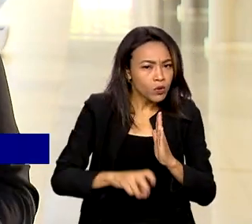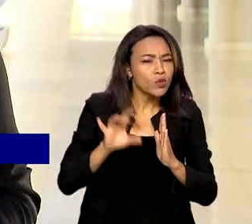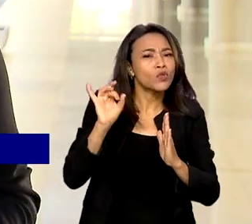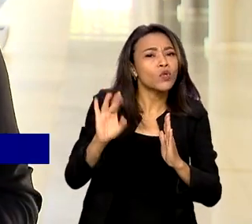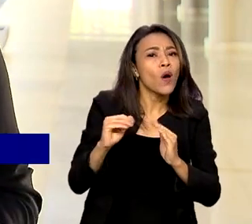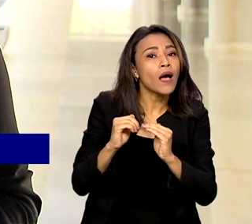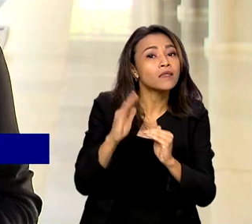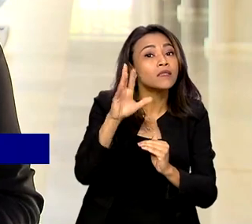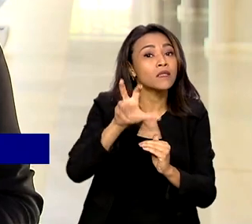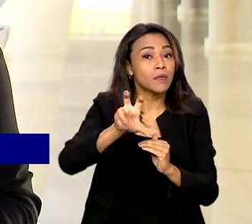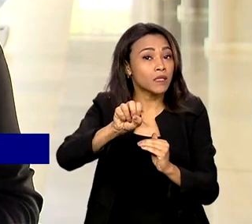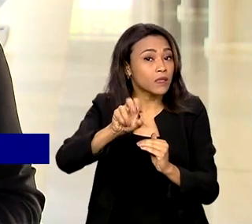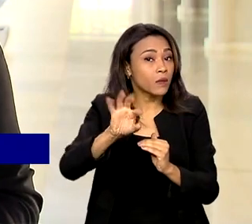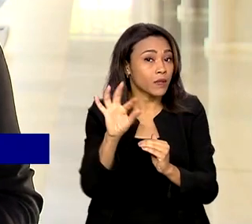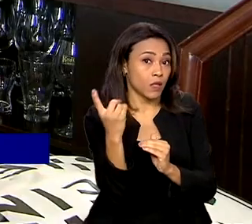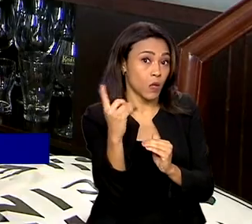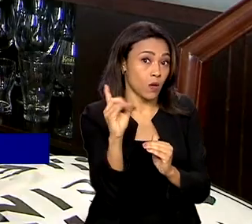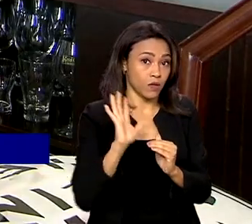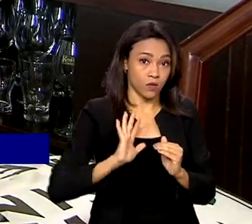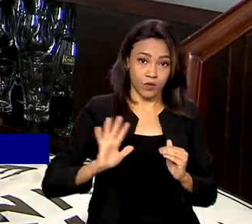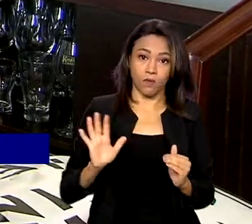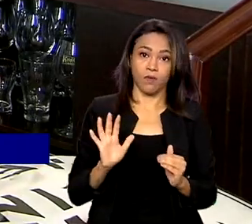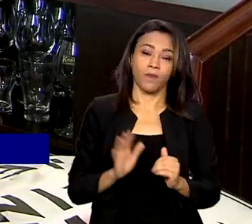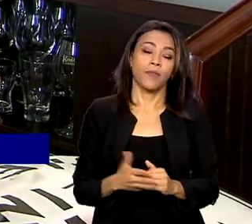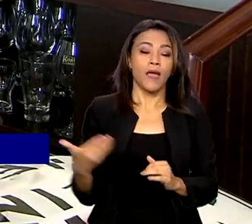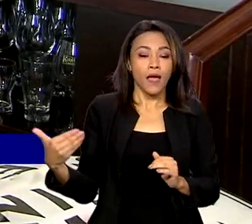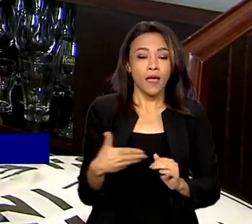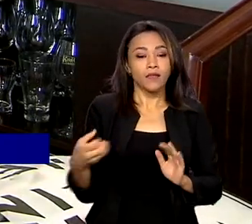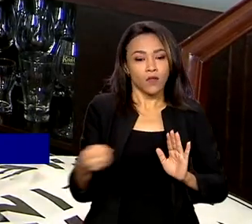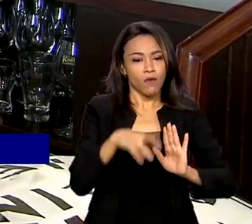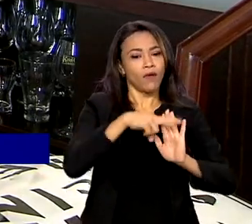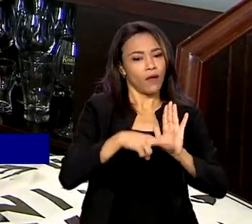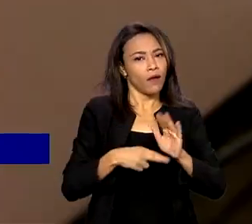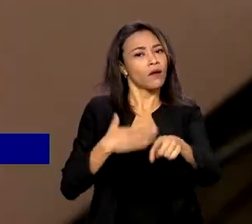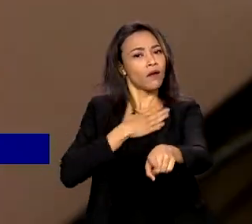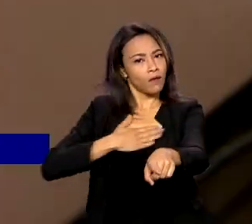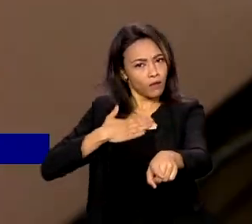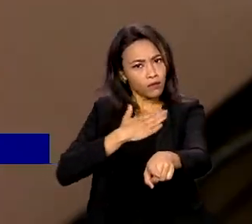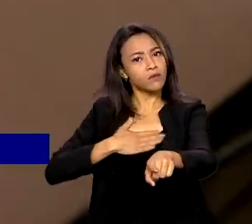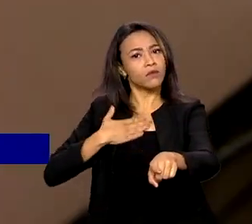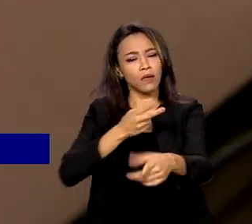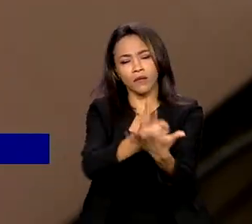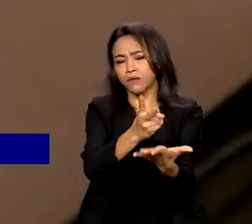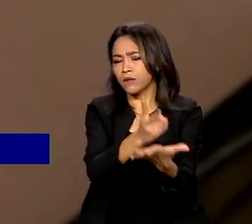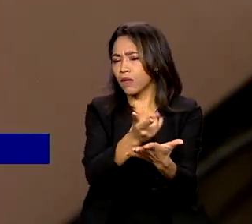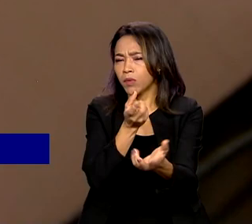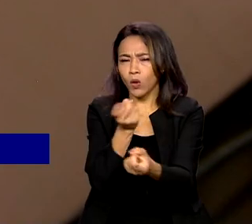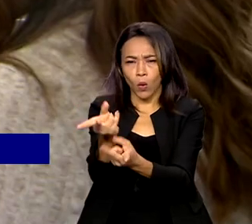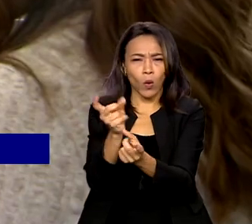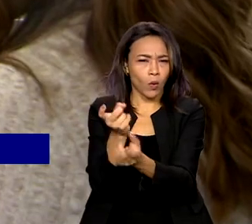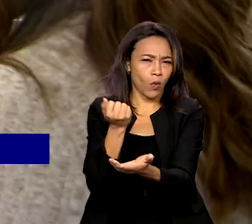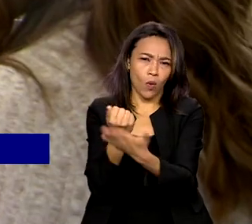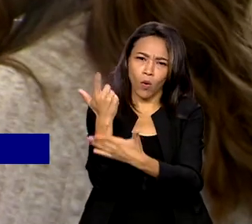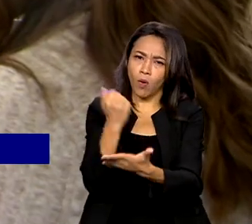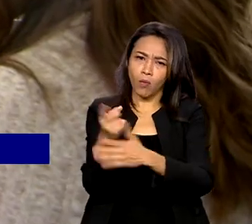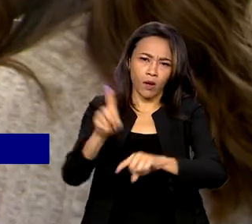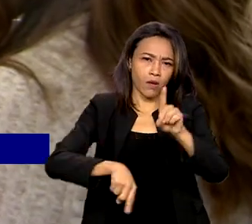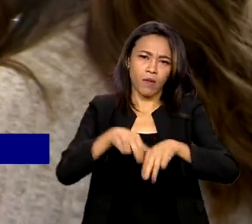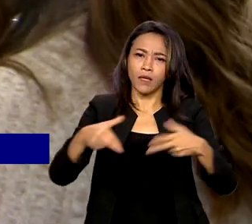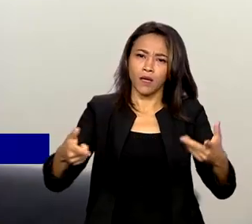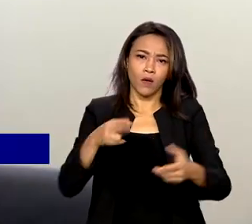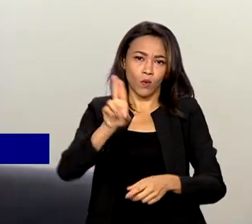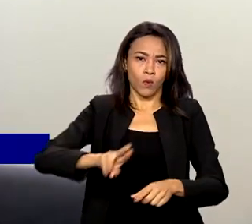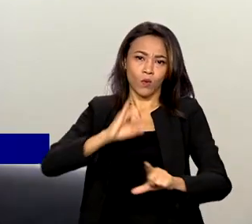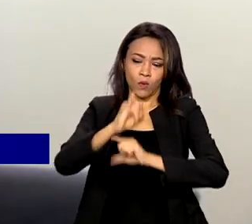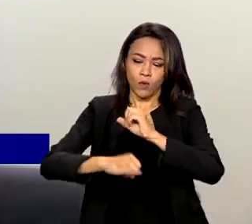acima de 50 dólares. A nova regra agradou Evelyn, que sempre compra produtos estrangeiros pela internet.